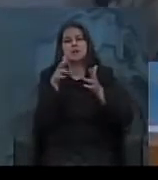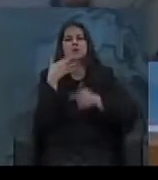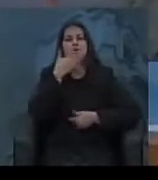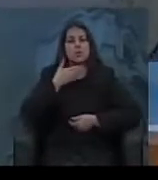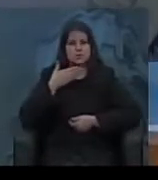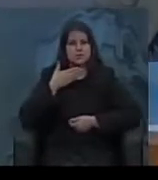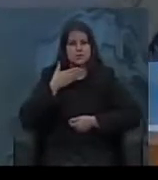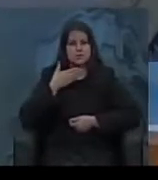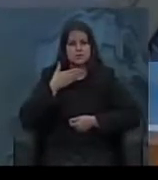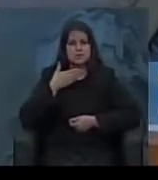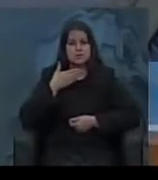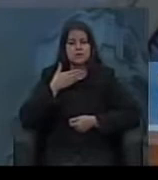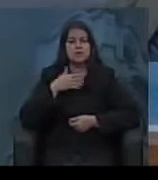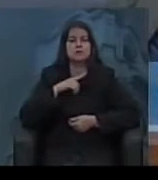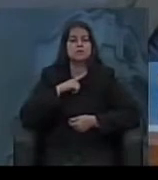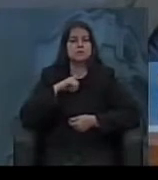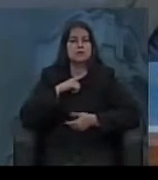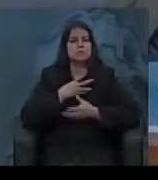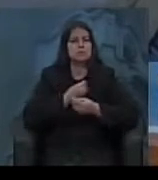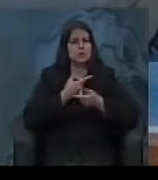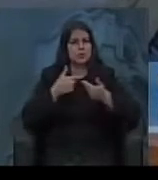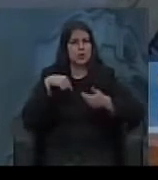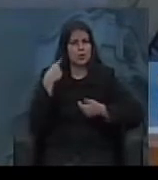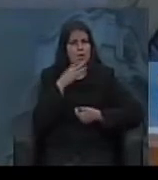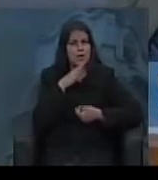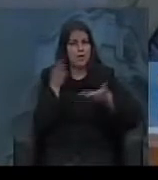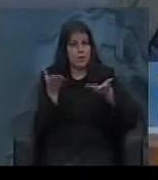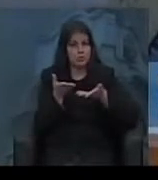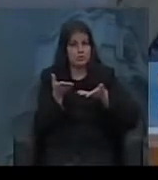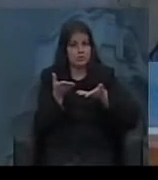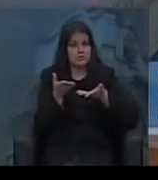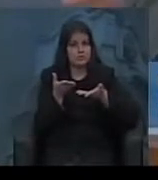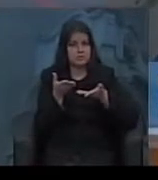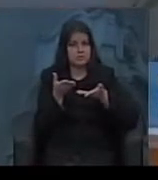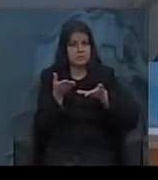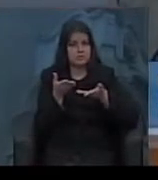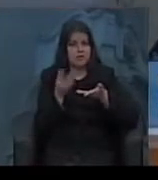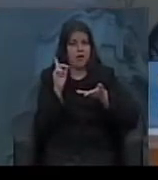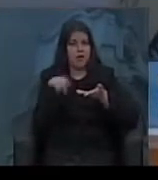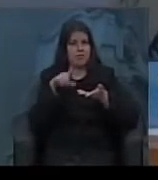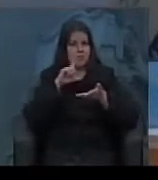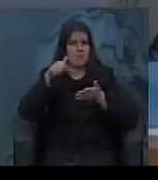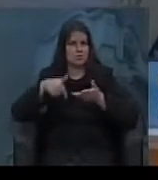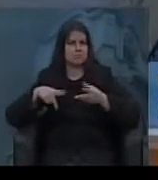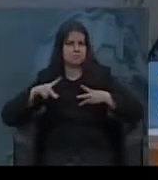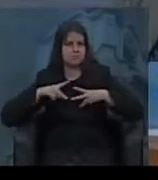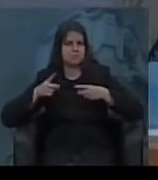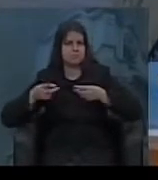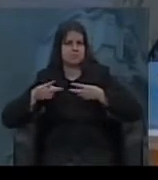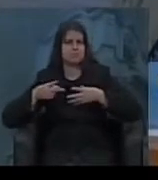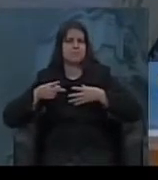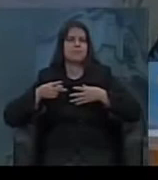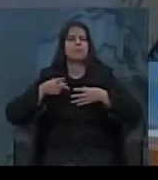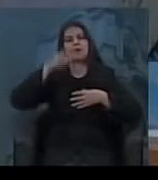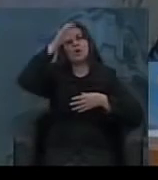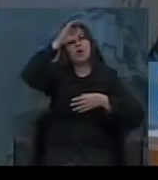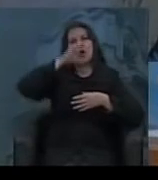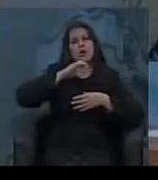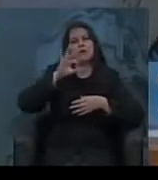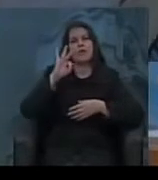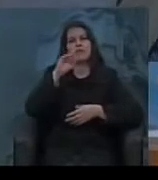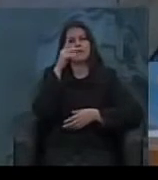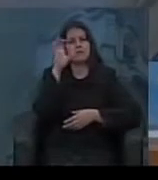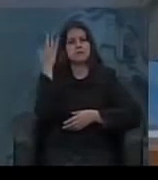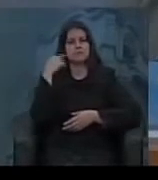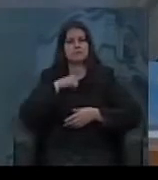muitas coisas que a gente conhece hoje e que, de certa forma, foram privatizadas na época do governo Collor e do governo Fernando Henrique